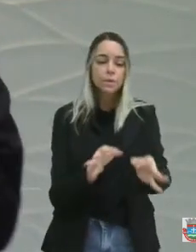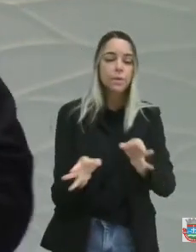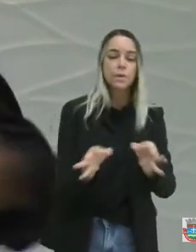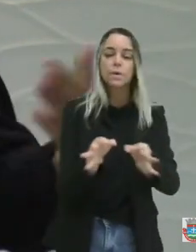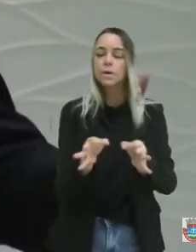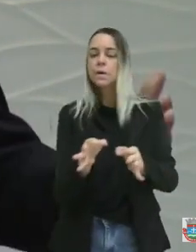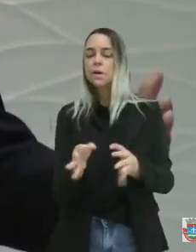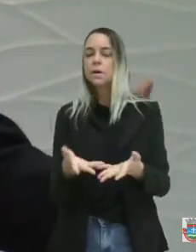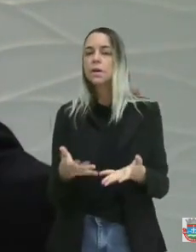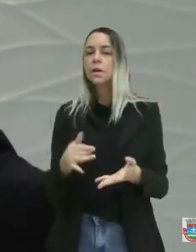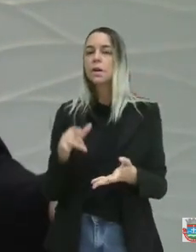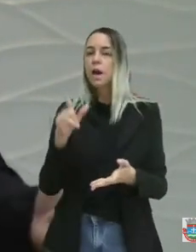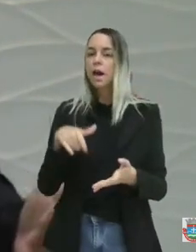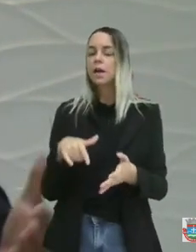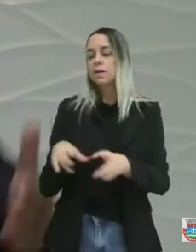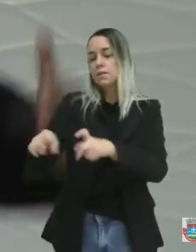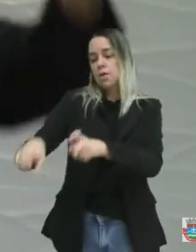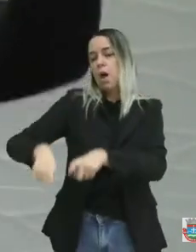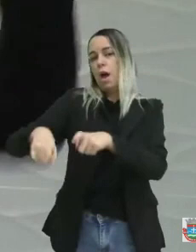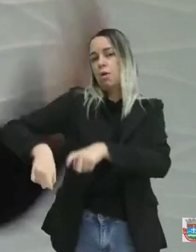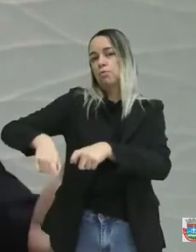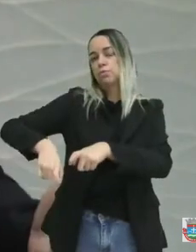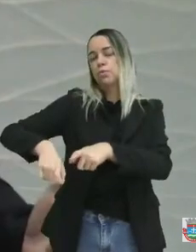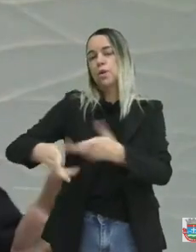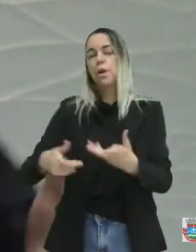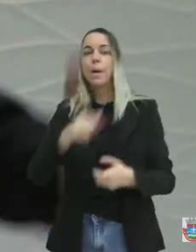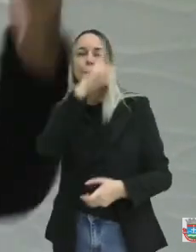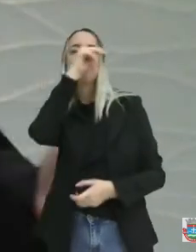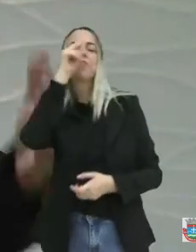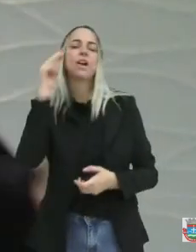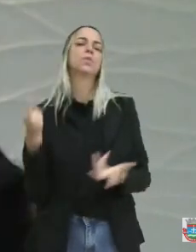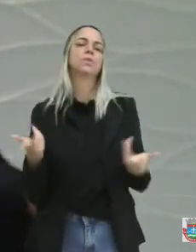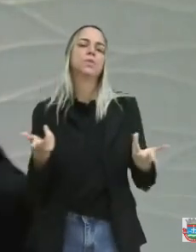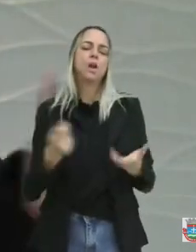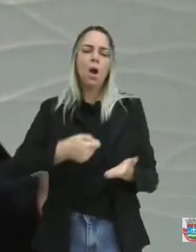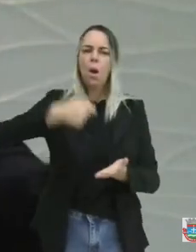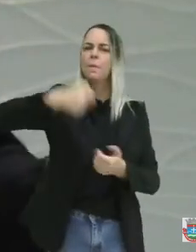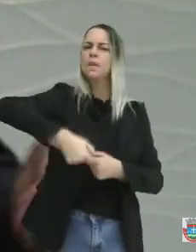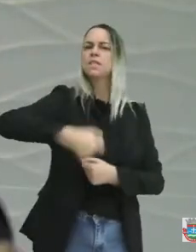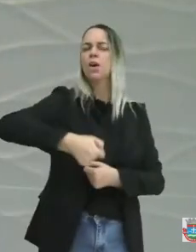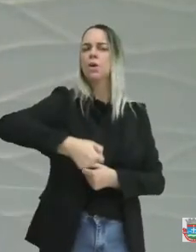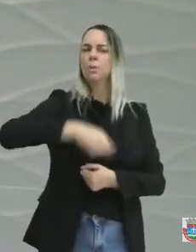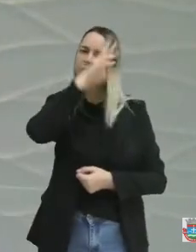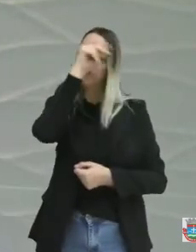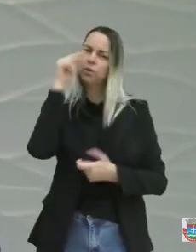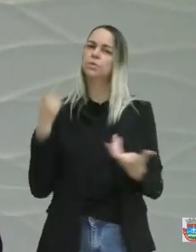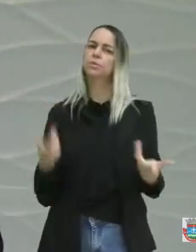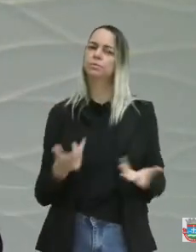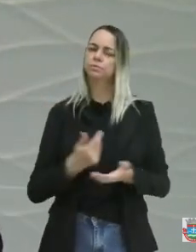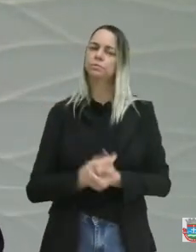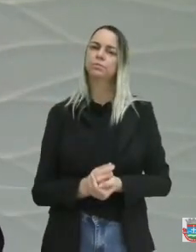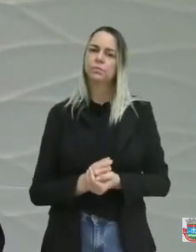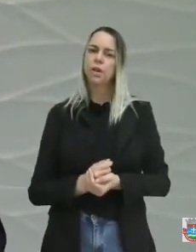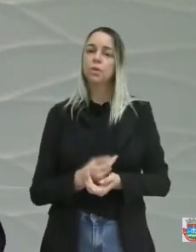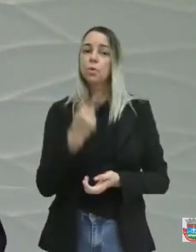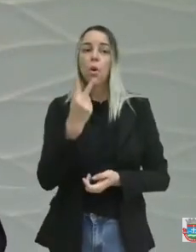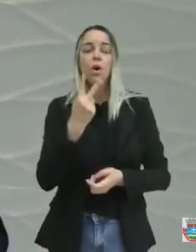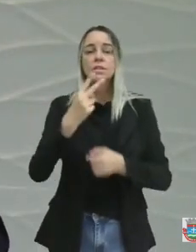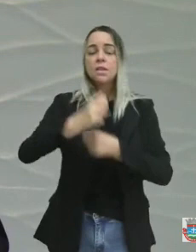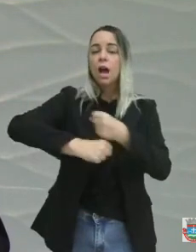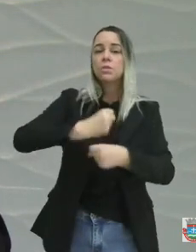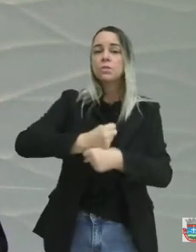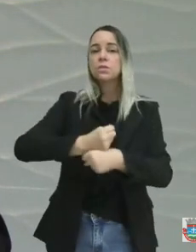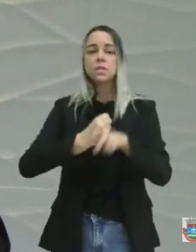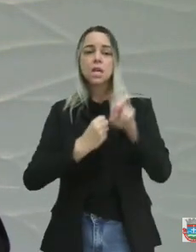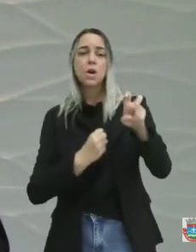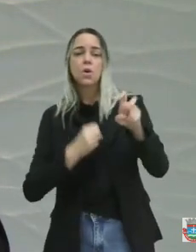fazer vídeo, estrada da zona rural, prefeito. É obrigação, prefeito. Faz dois anos e cinco meses e